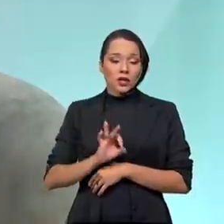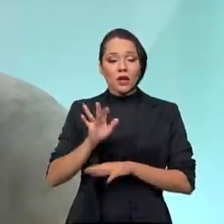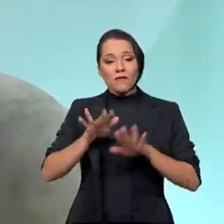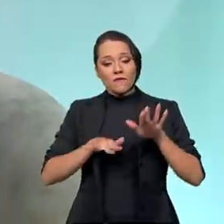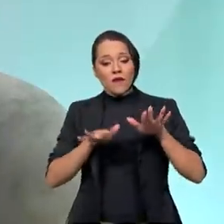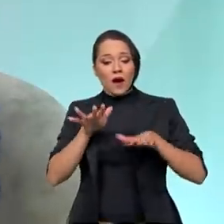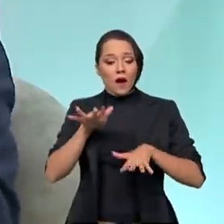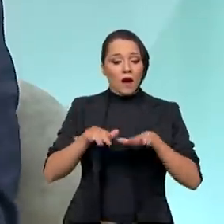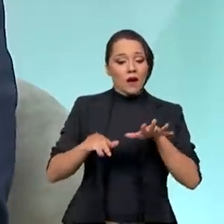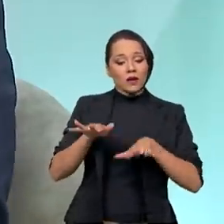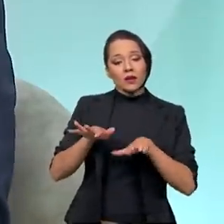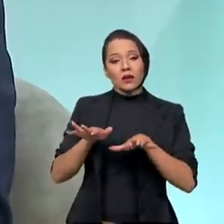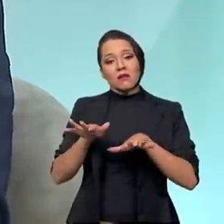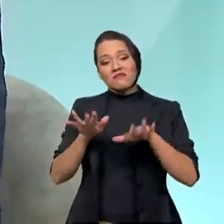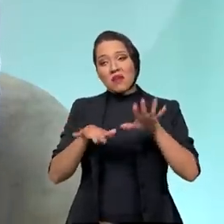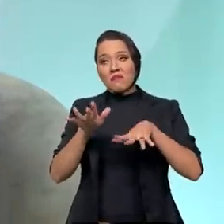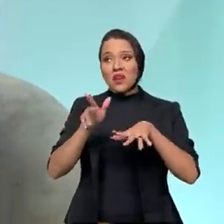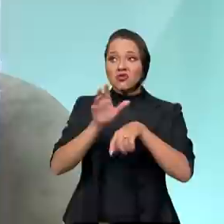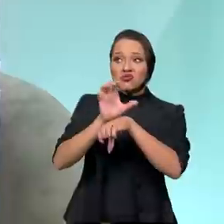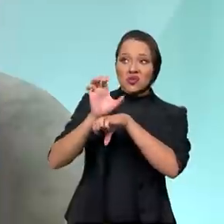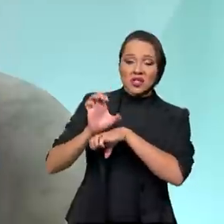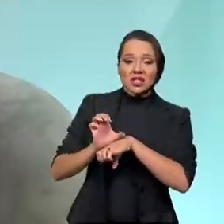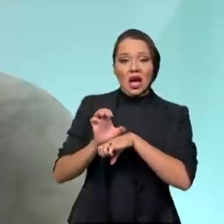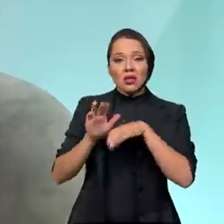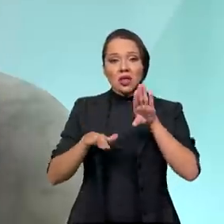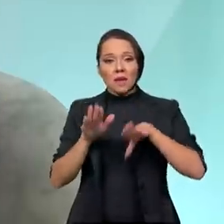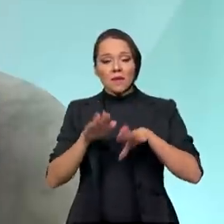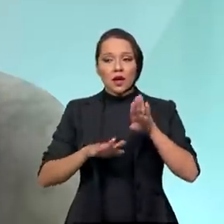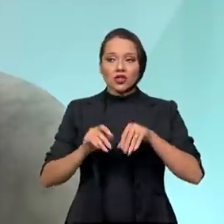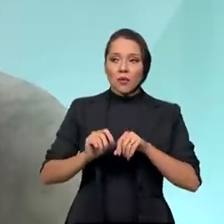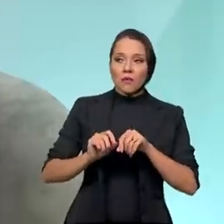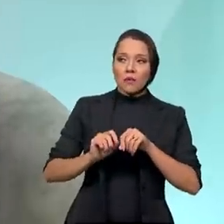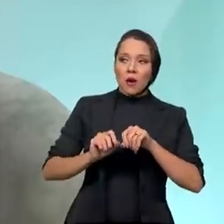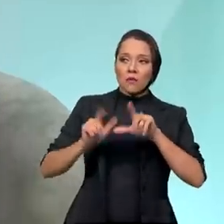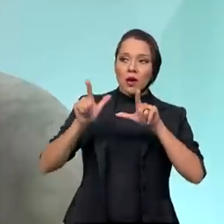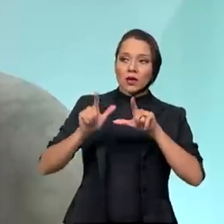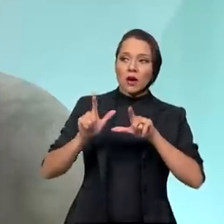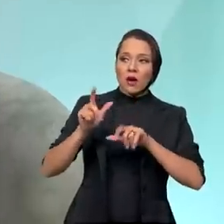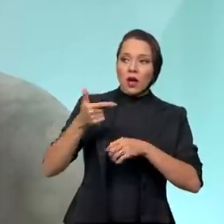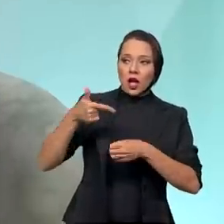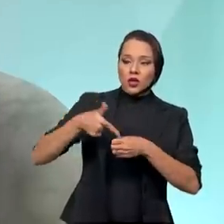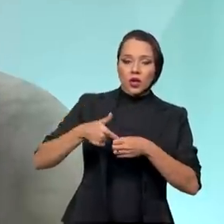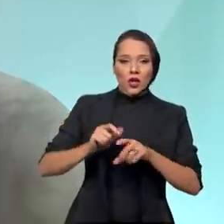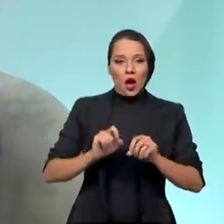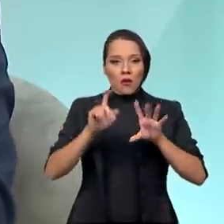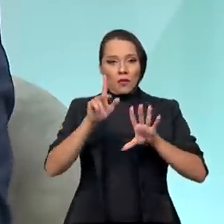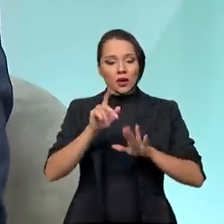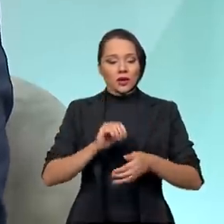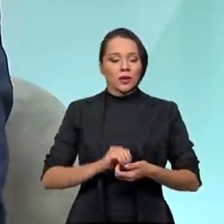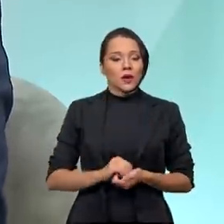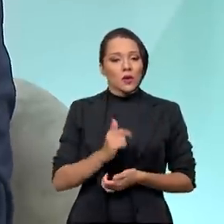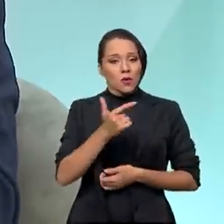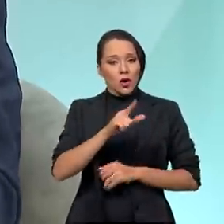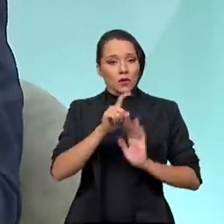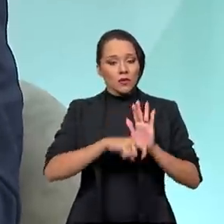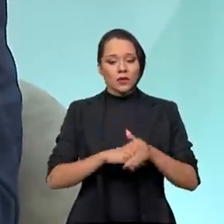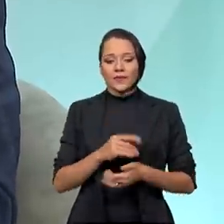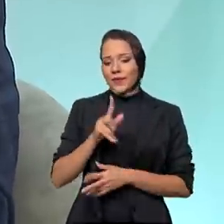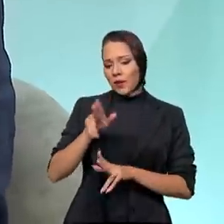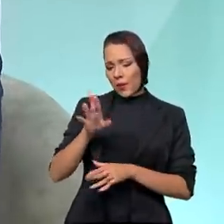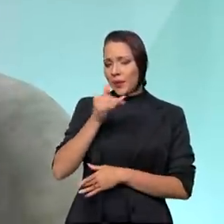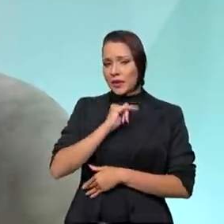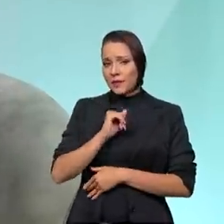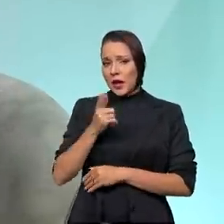varia conforme nós aumentamos o preço do combustível. Vou te dar um exemplo da gasolina. Eu disse